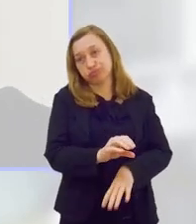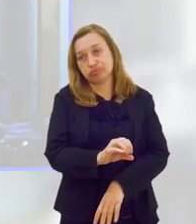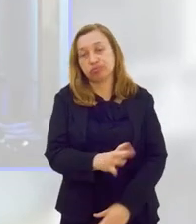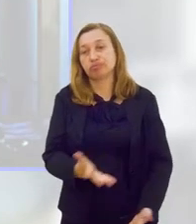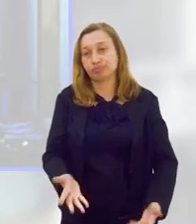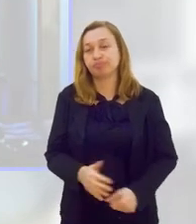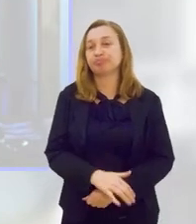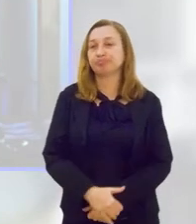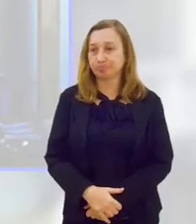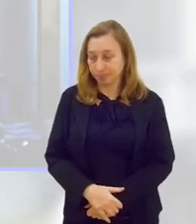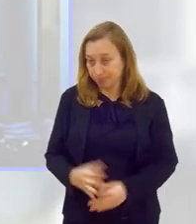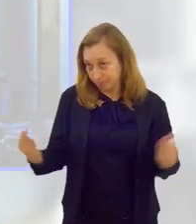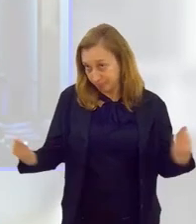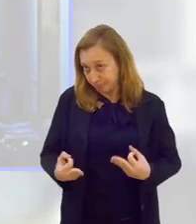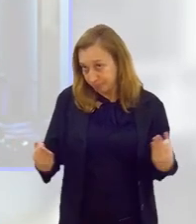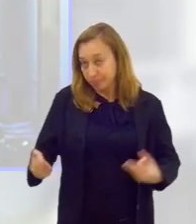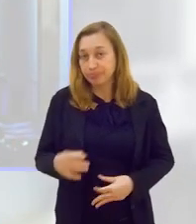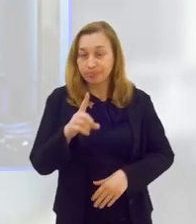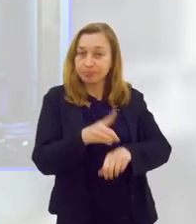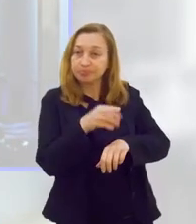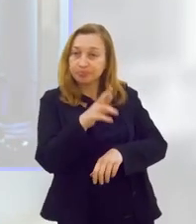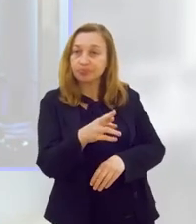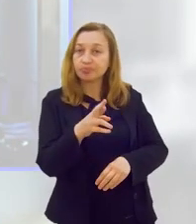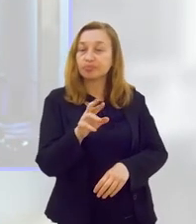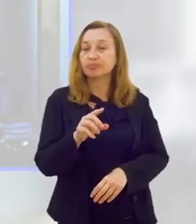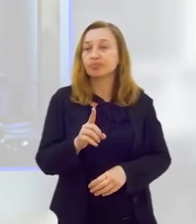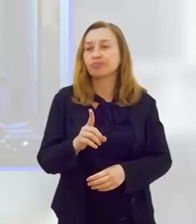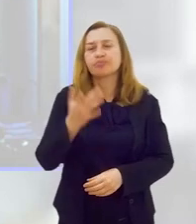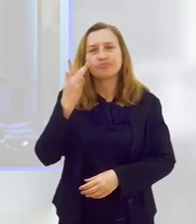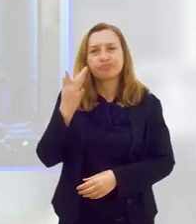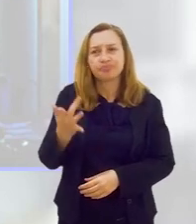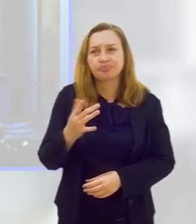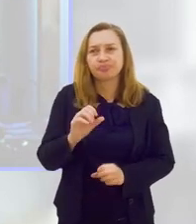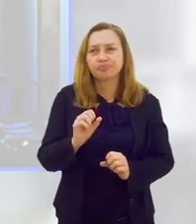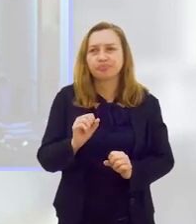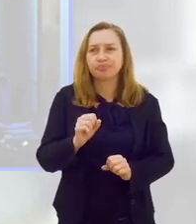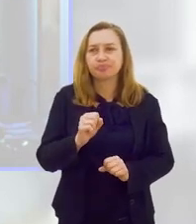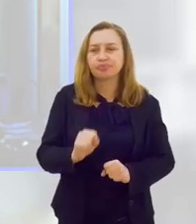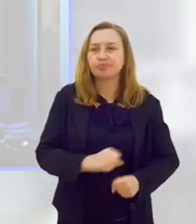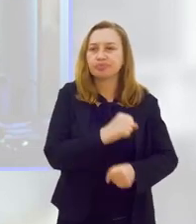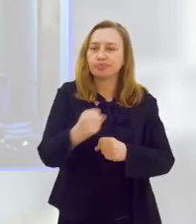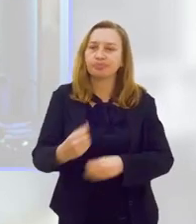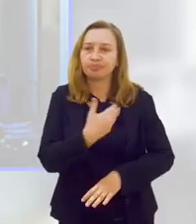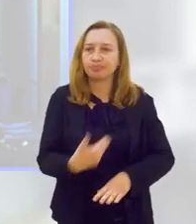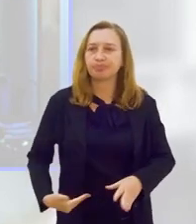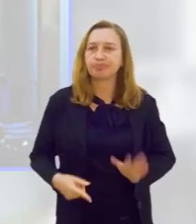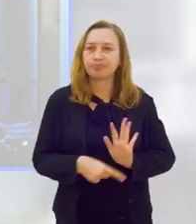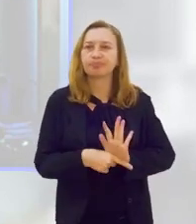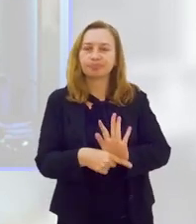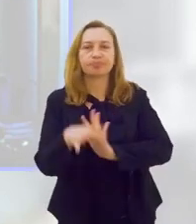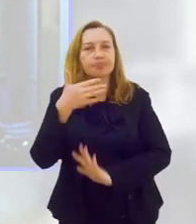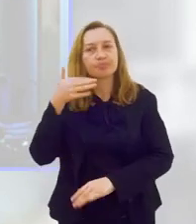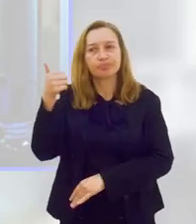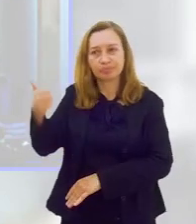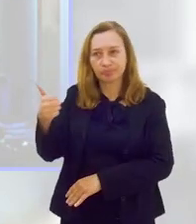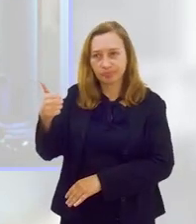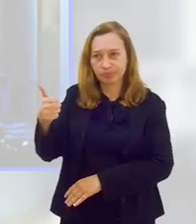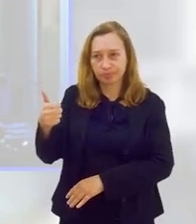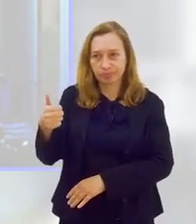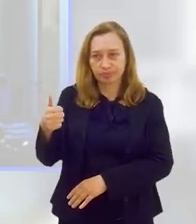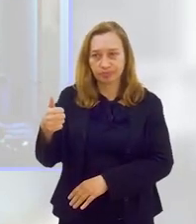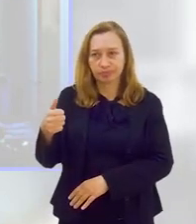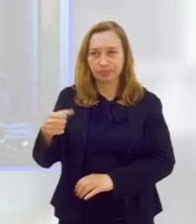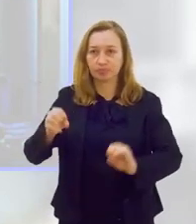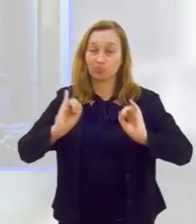infantil. Perfeito. Para você, doutora, como é que você acha que o poder público pode contribuir aí para a melhora desse